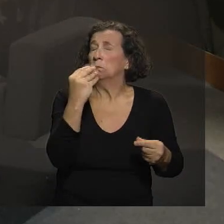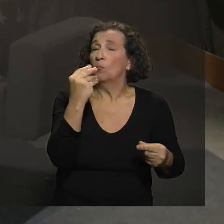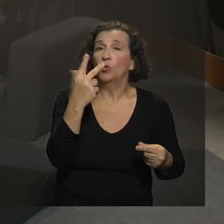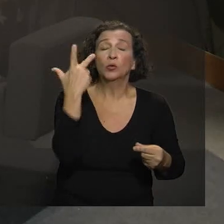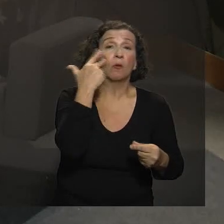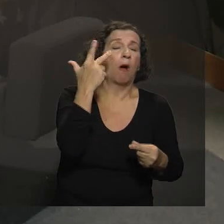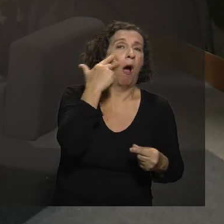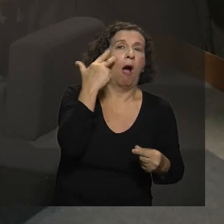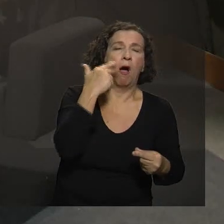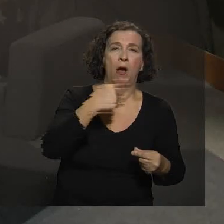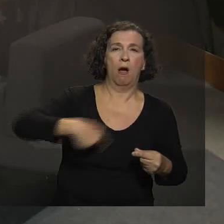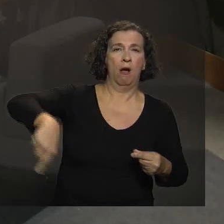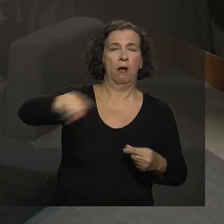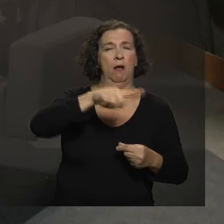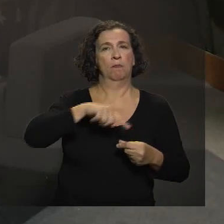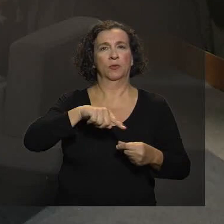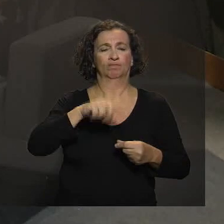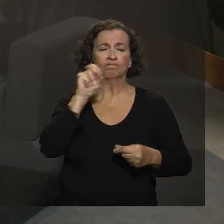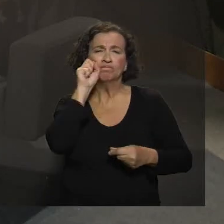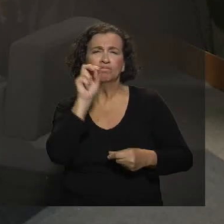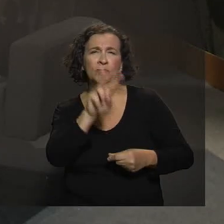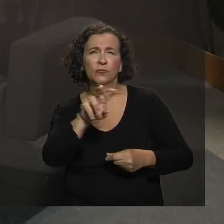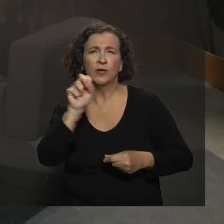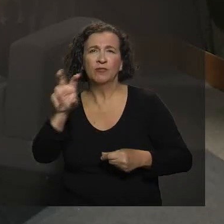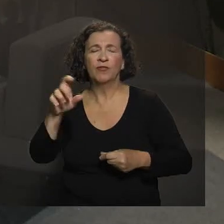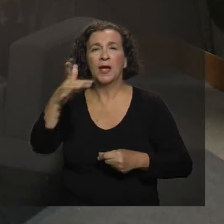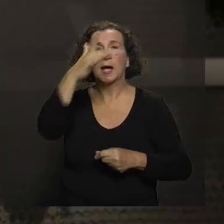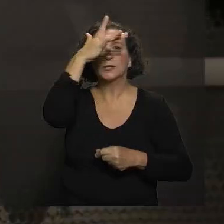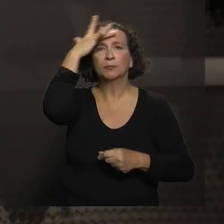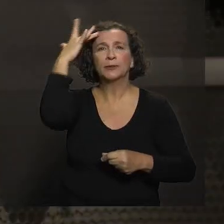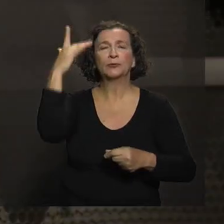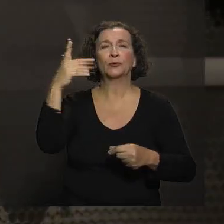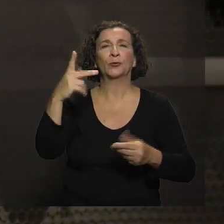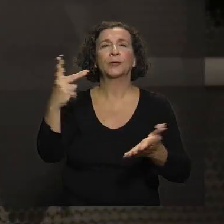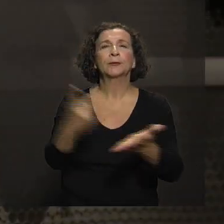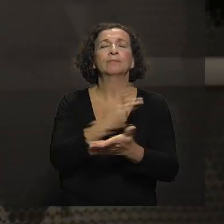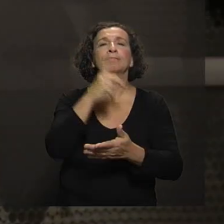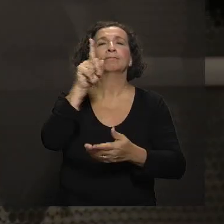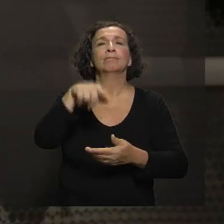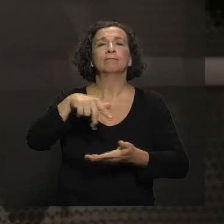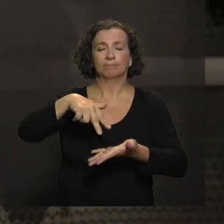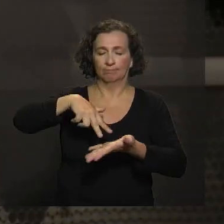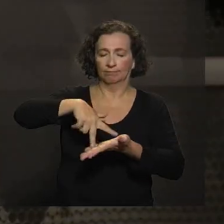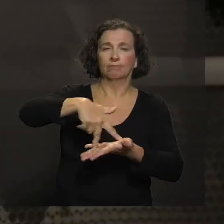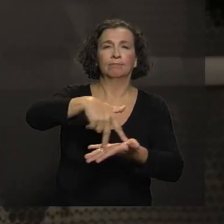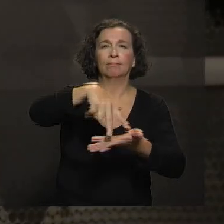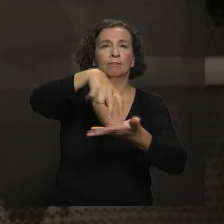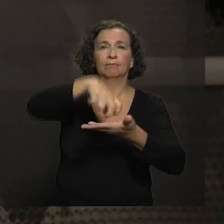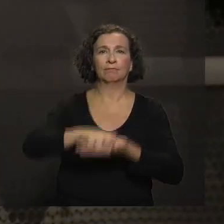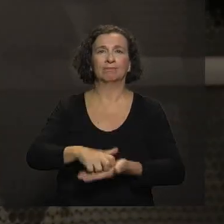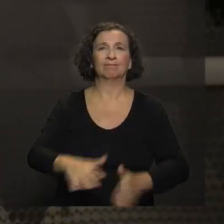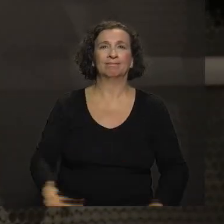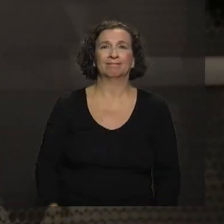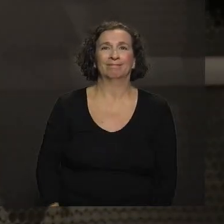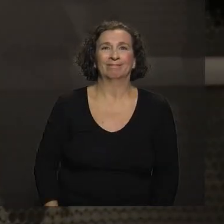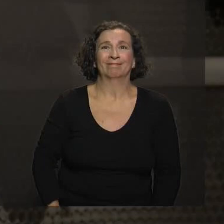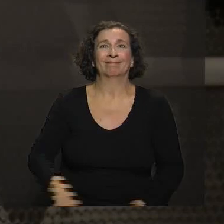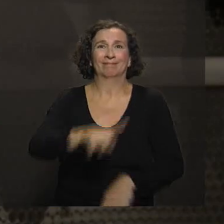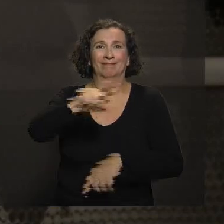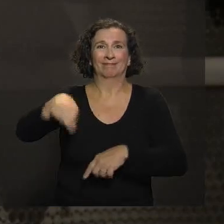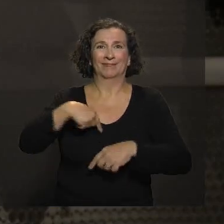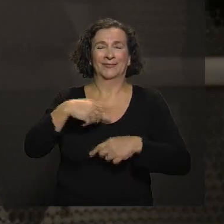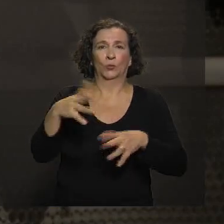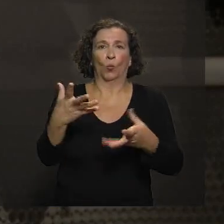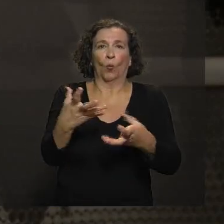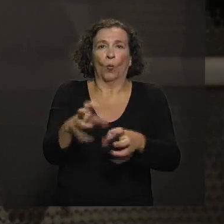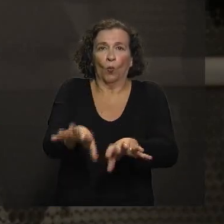muito comum, a gente ver as consequências da polio no sentido da perna mesmo, que a perna ficava